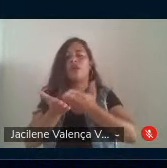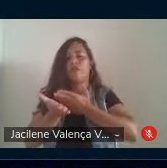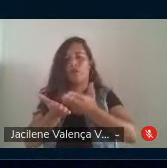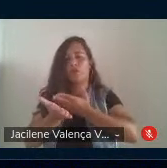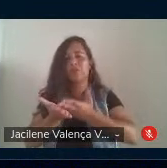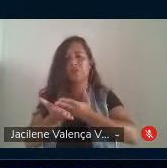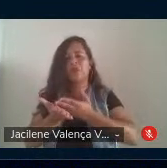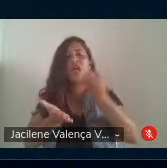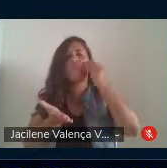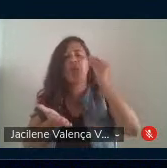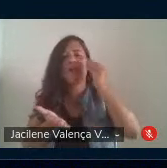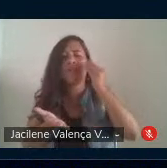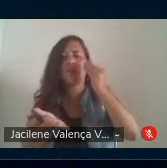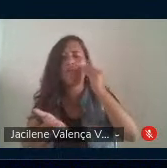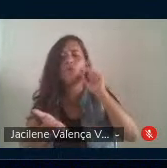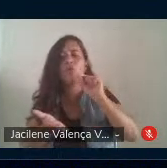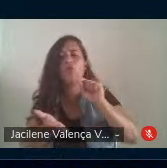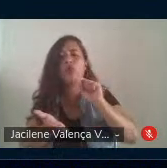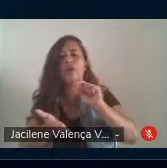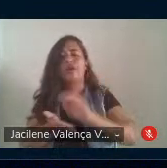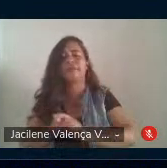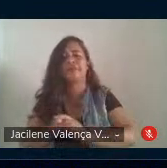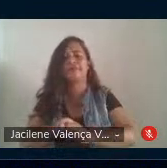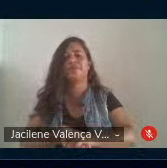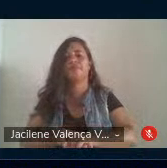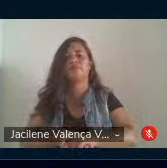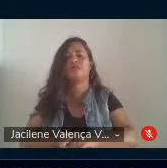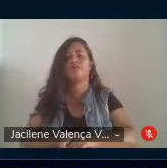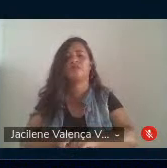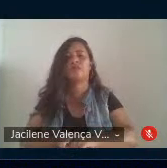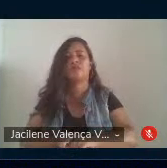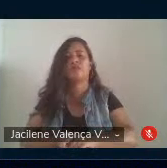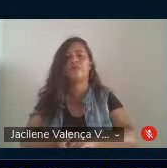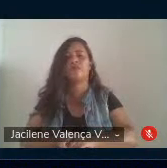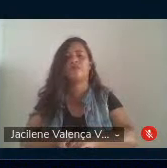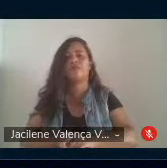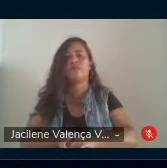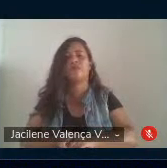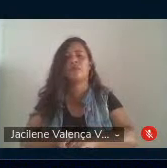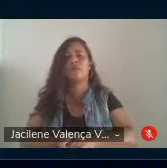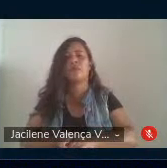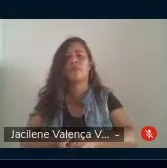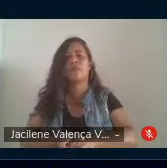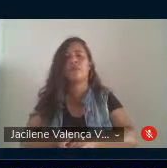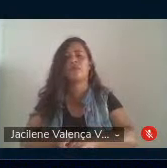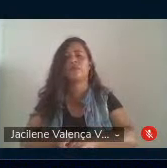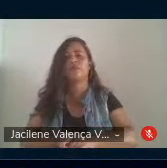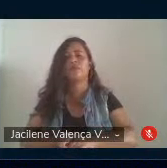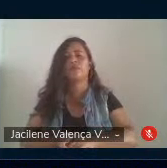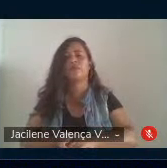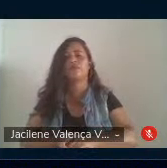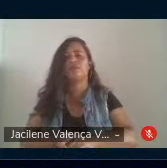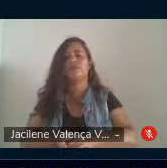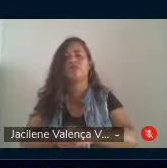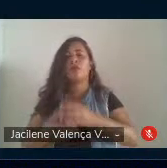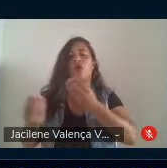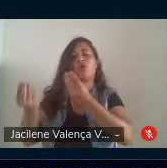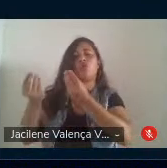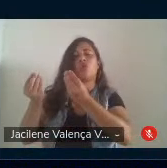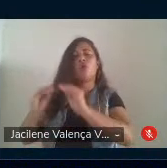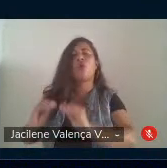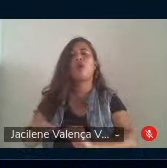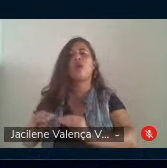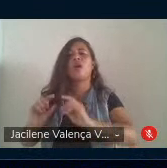tentando, tentando colocar, né, a essência dialógica de um